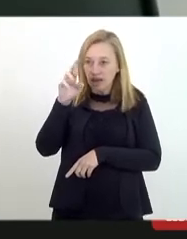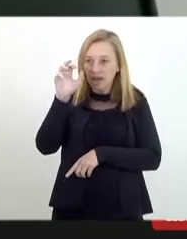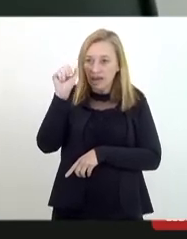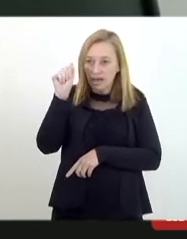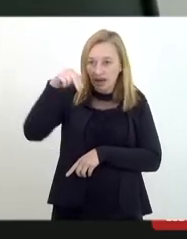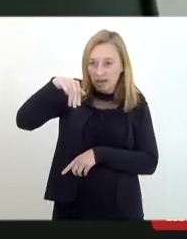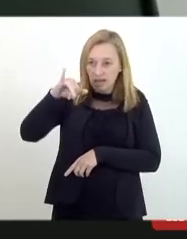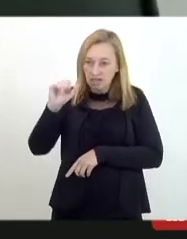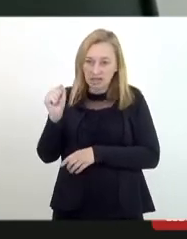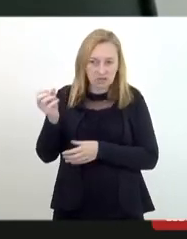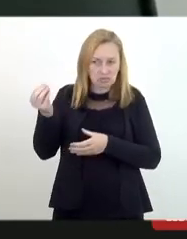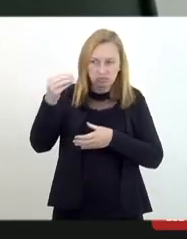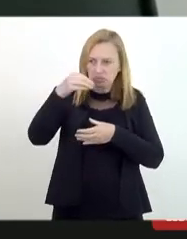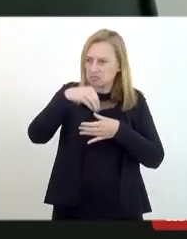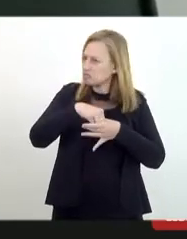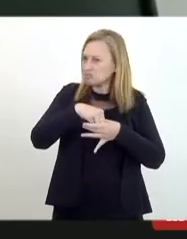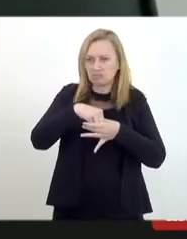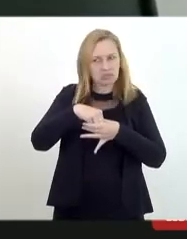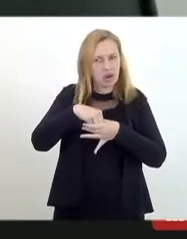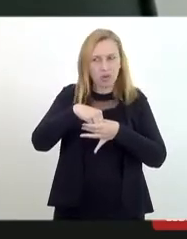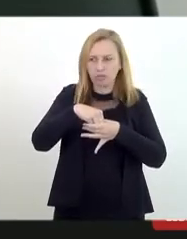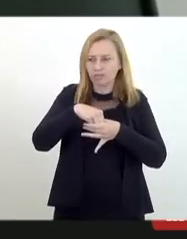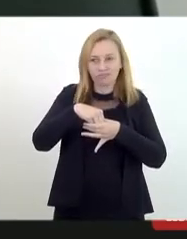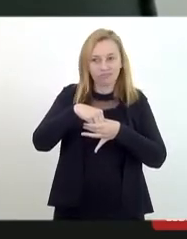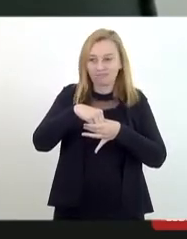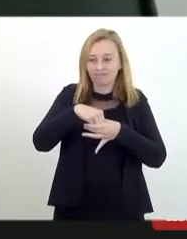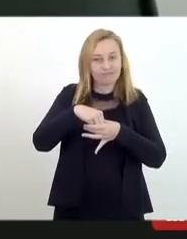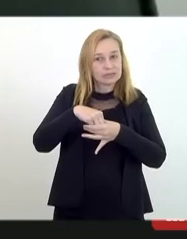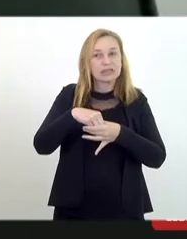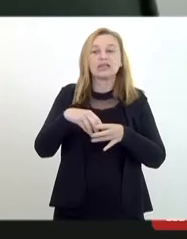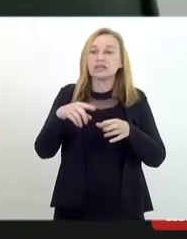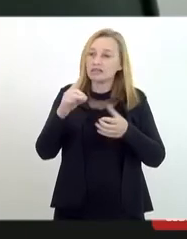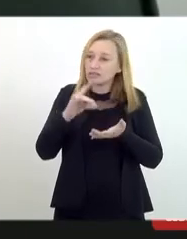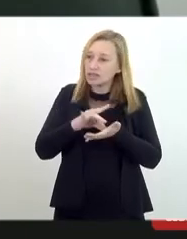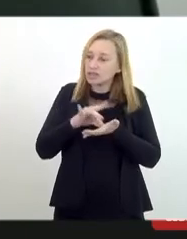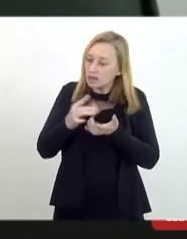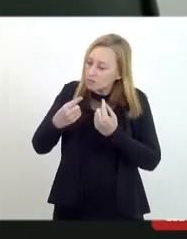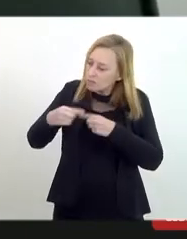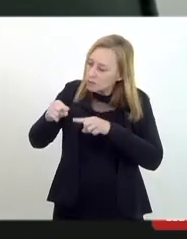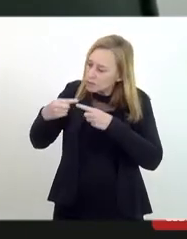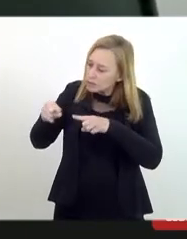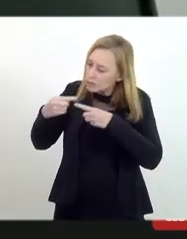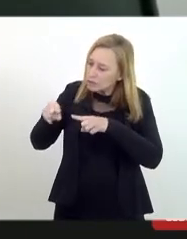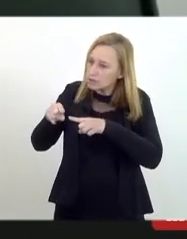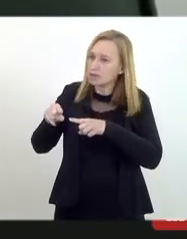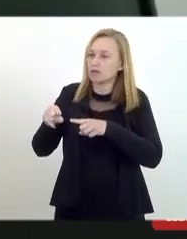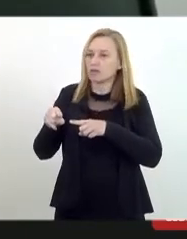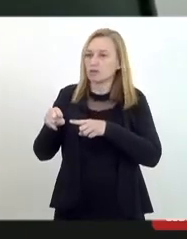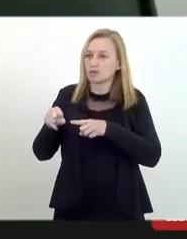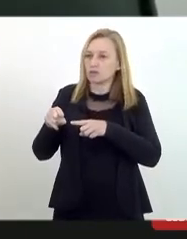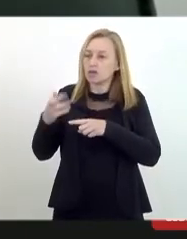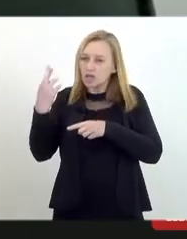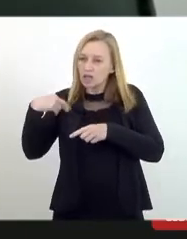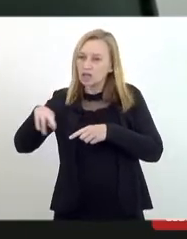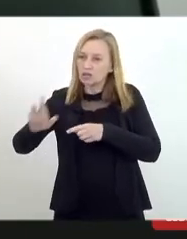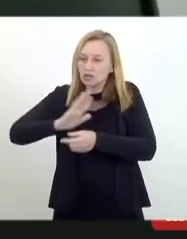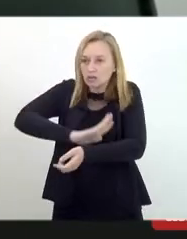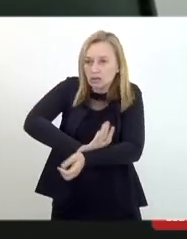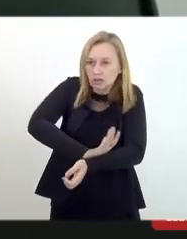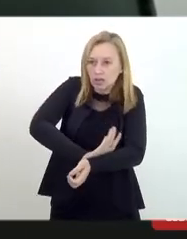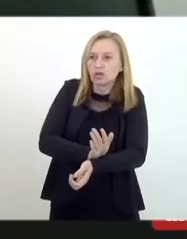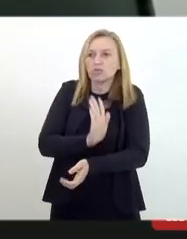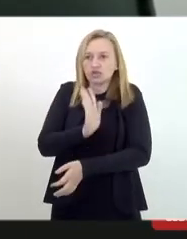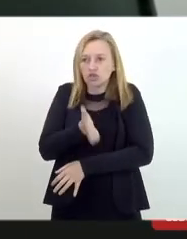mais, não cabe mais, e é um fenômeno realmente de perseguição religiosa, social e racial, como disse, como